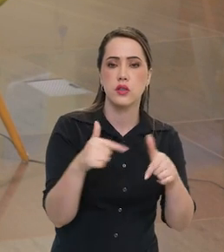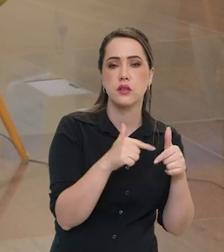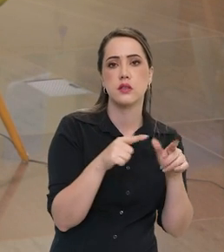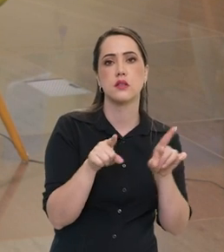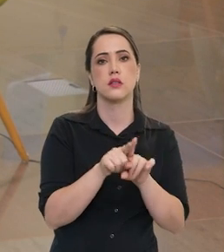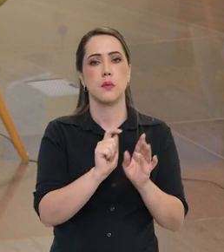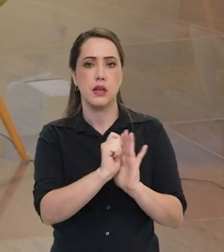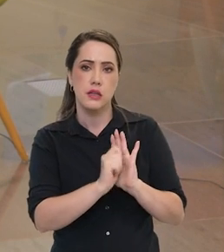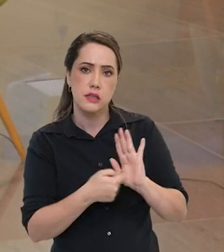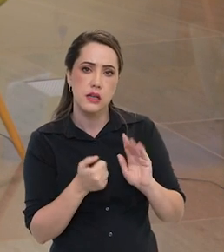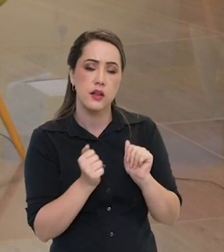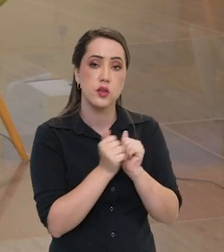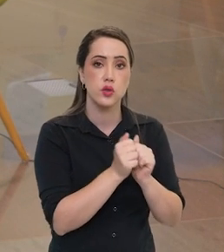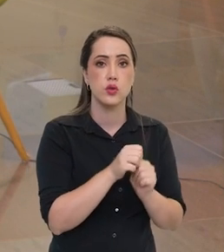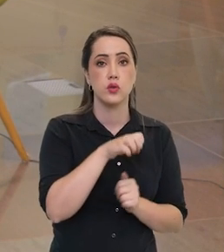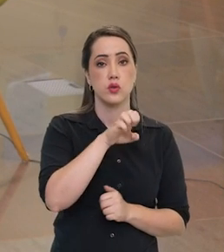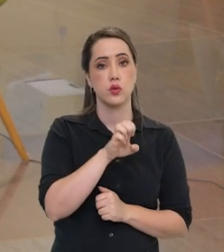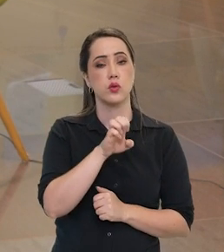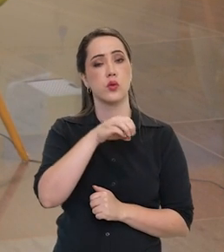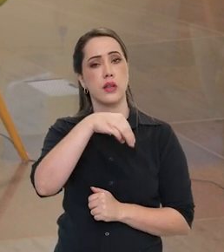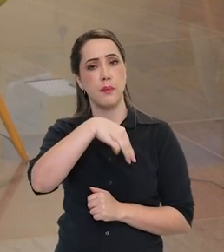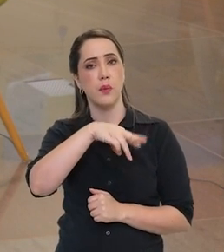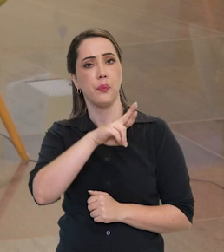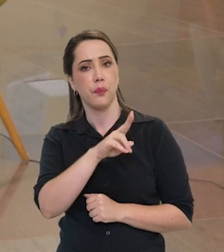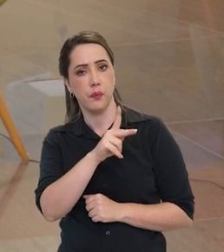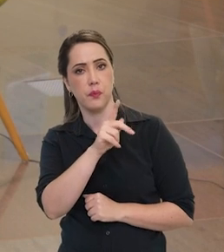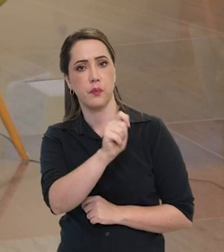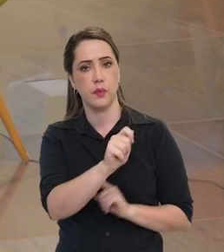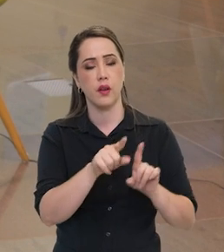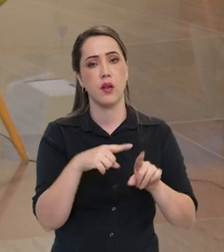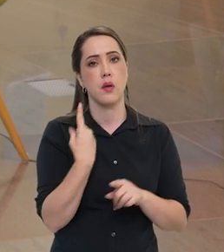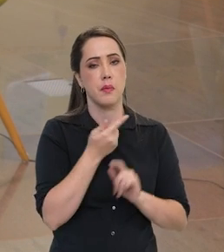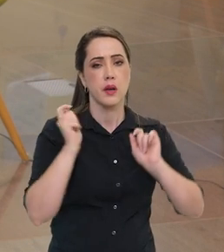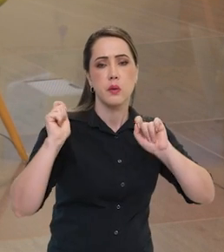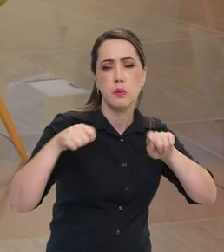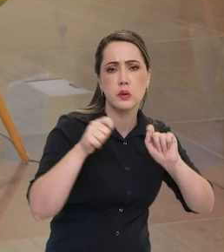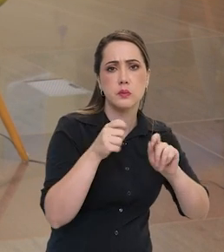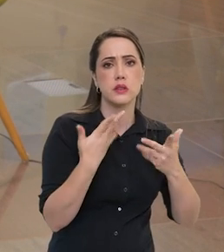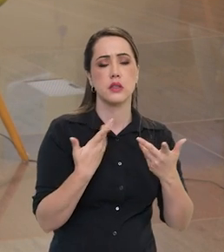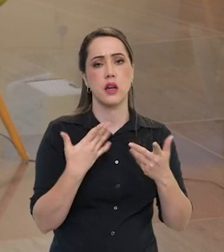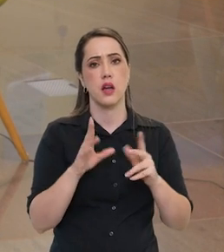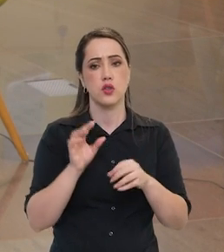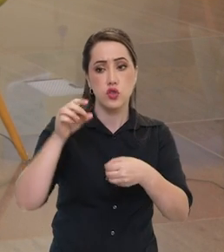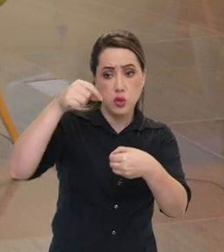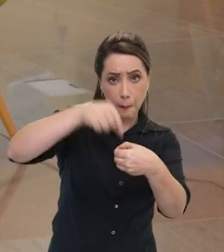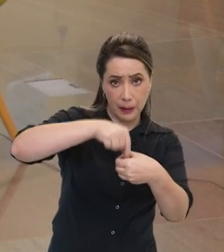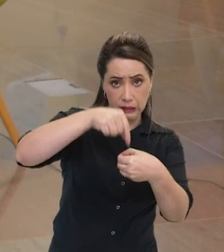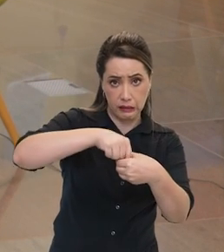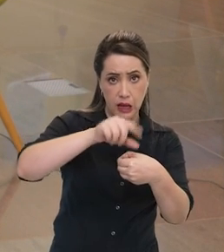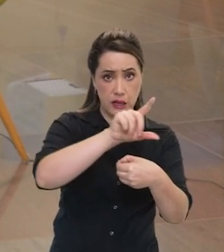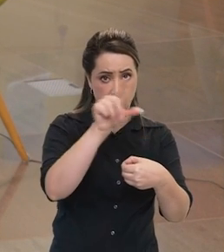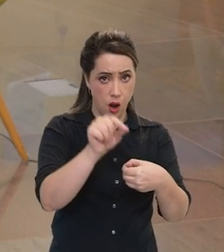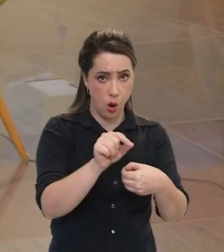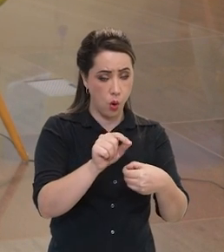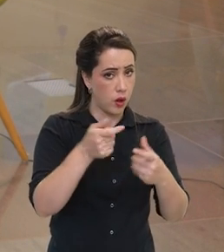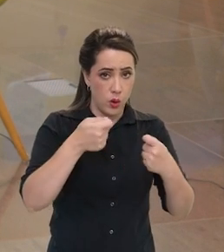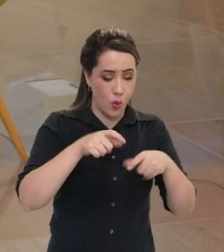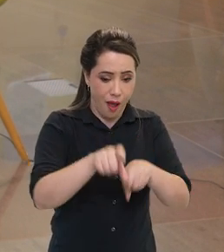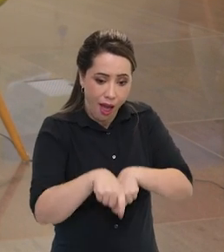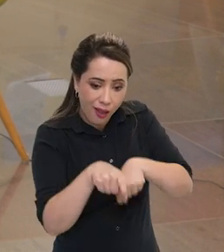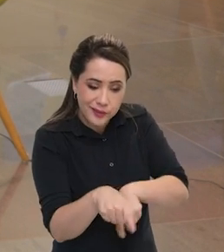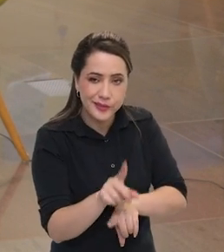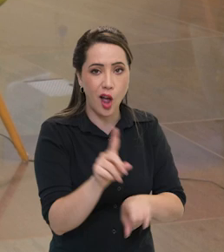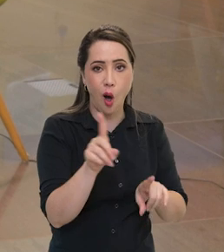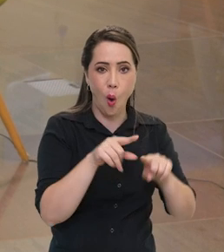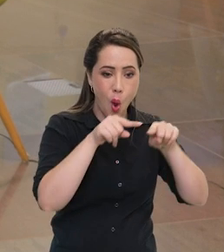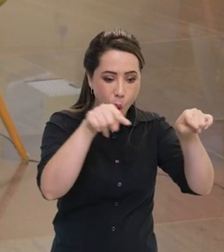assinado com a Embrapa, para que formas de cultivar na Lua, não é diretamente no terreno, são